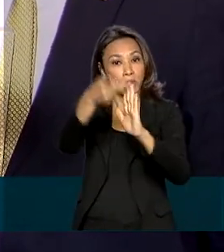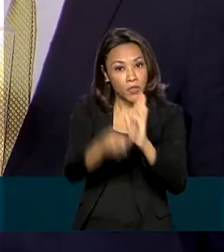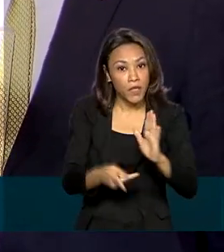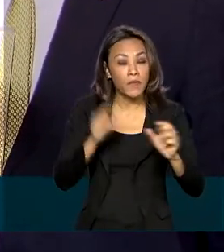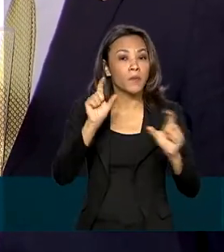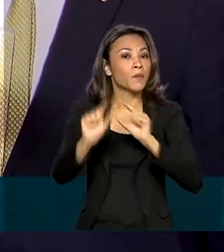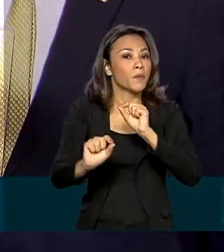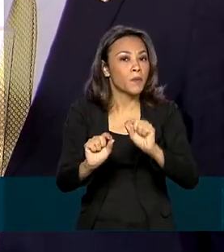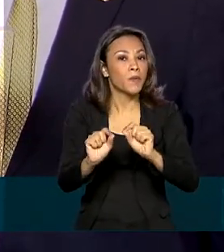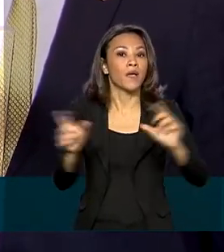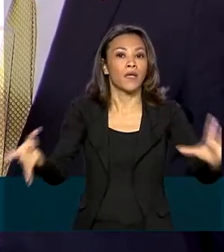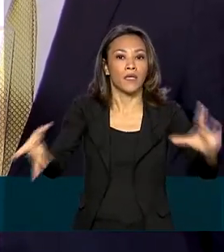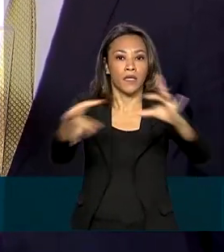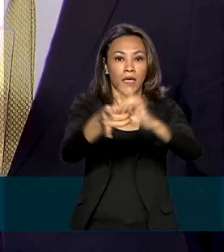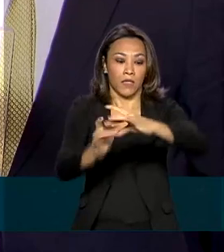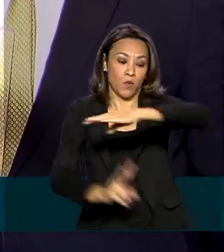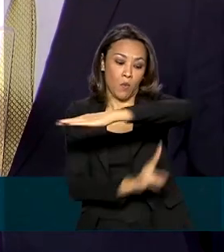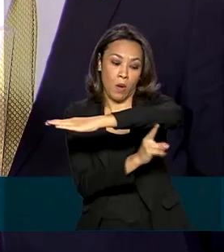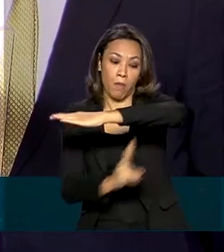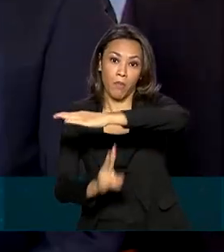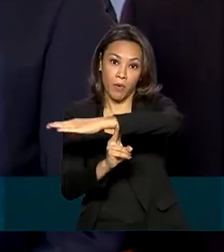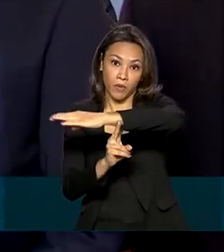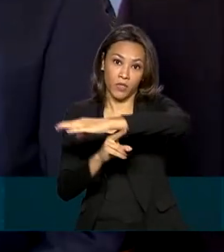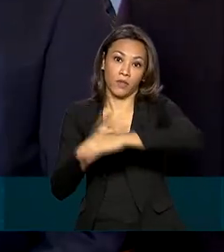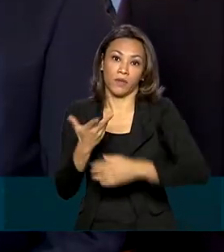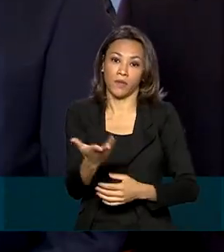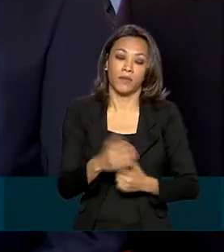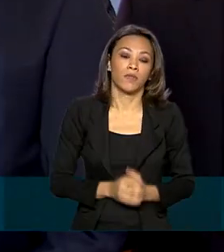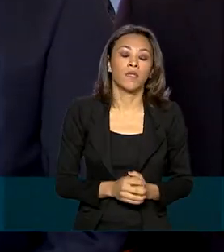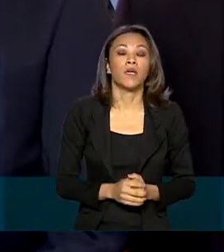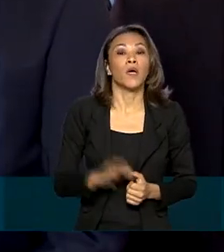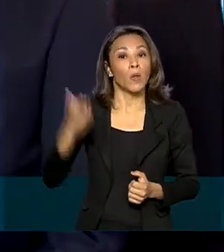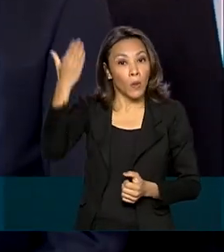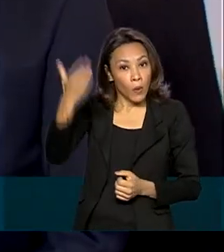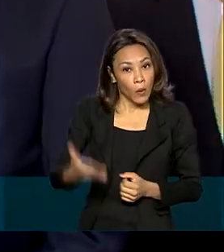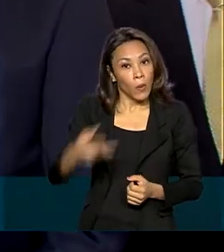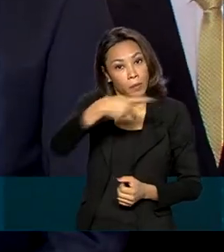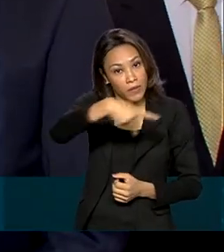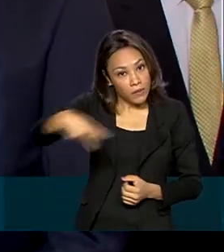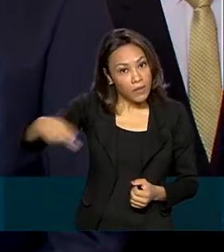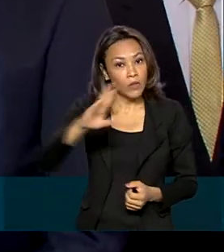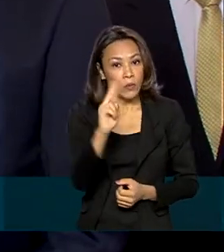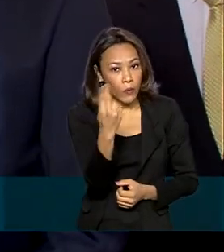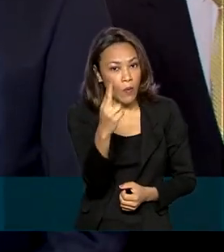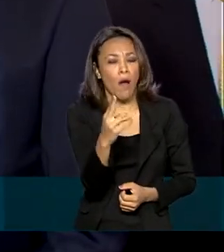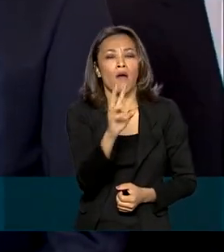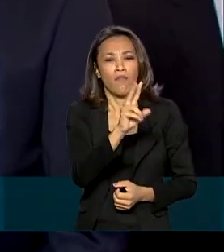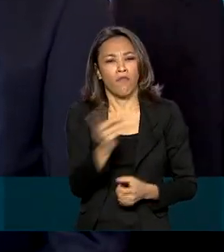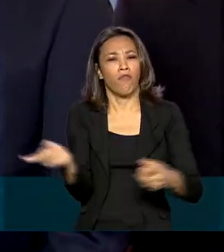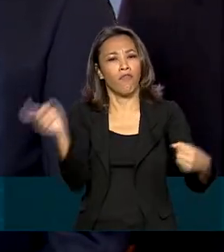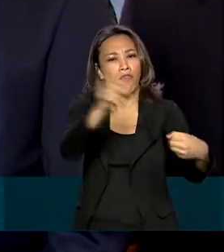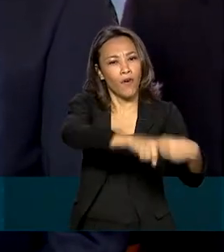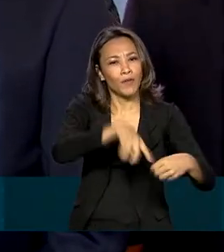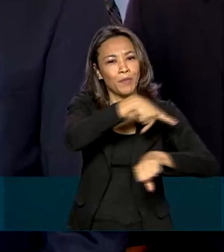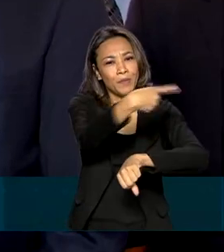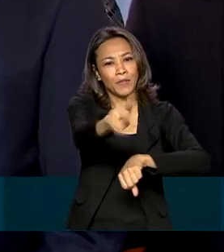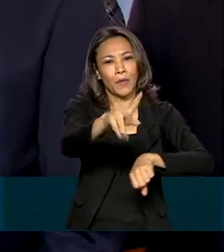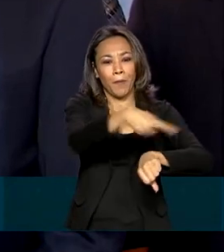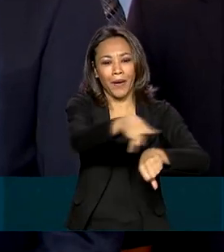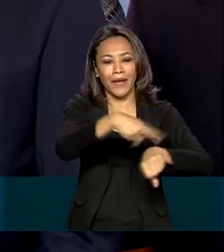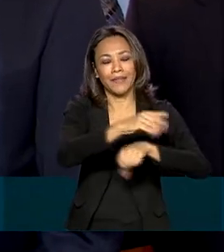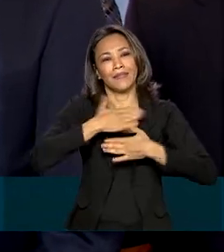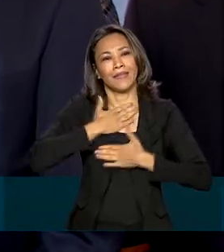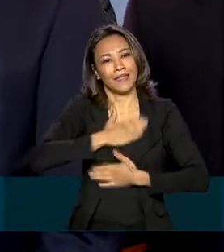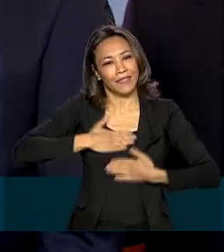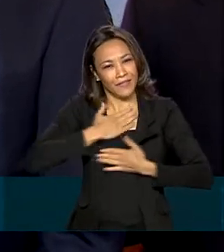integração é a ponte do Jaguarão, a segunda ponte do Jaguarão. O presidente uruguaio disse que volta para casa satisfeito com